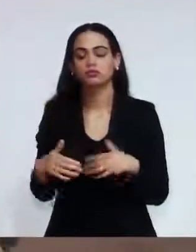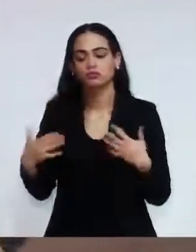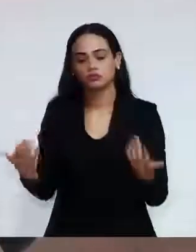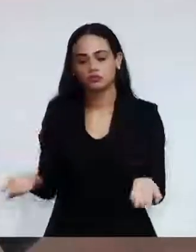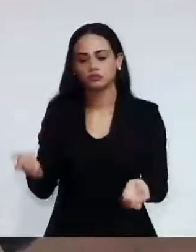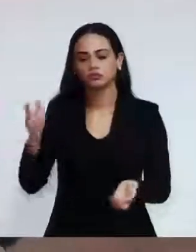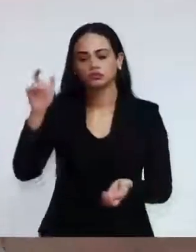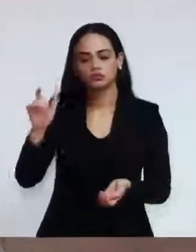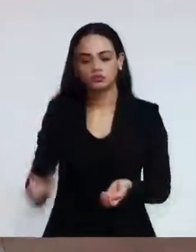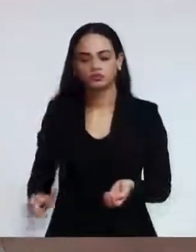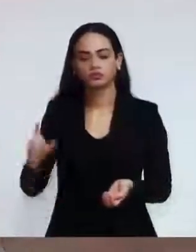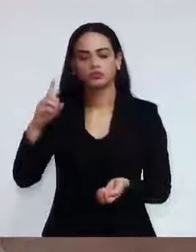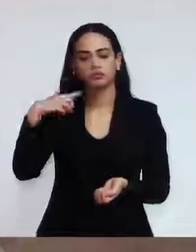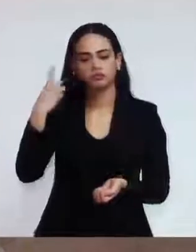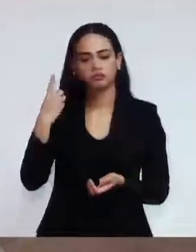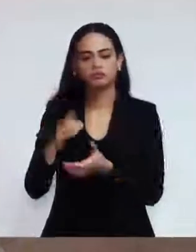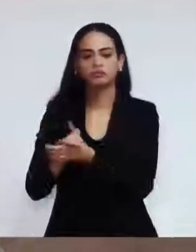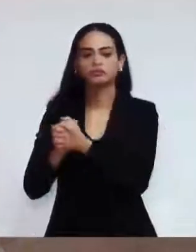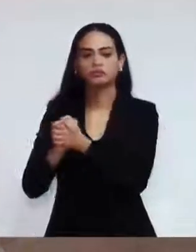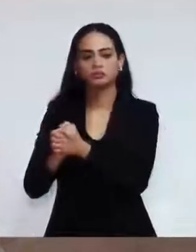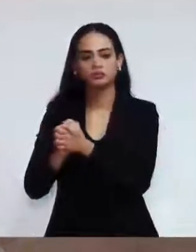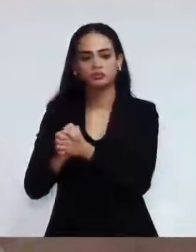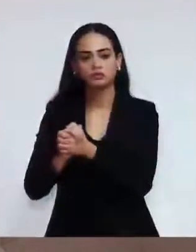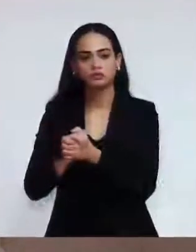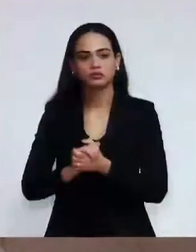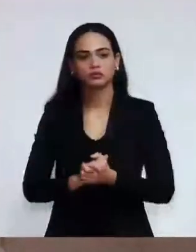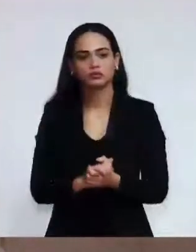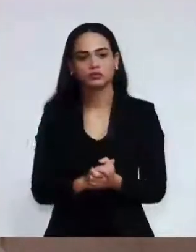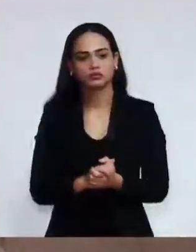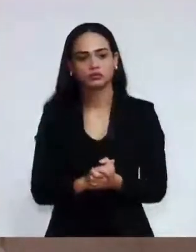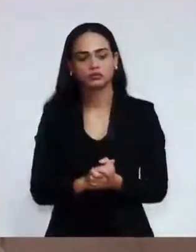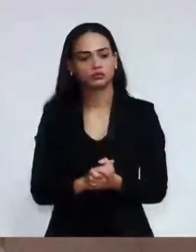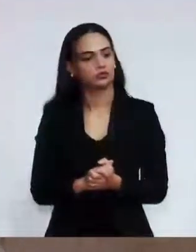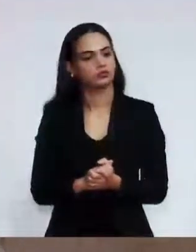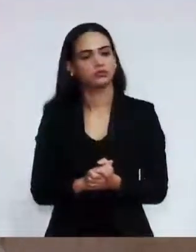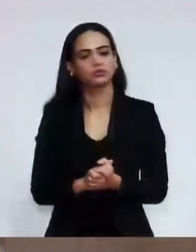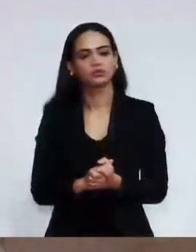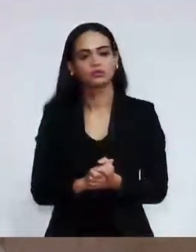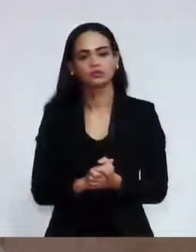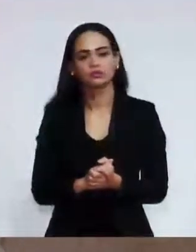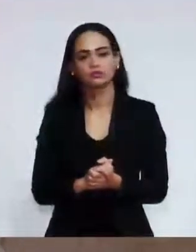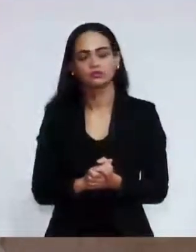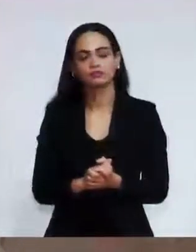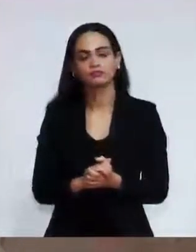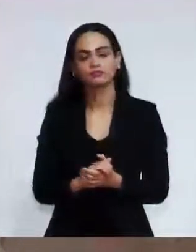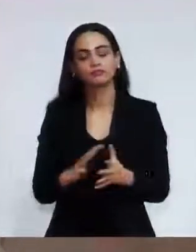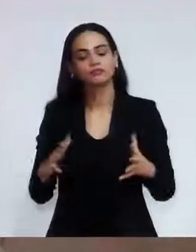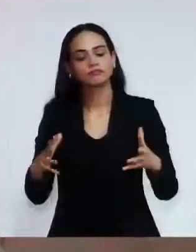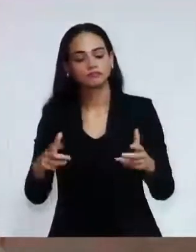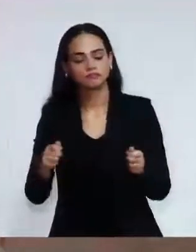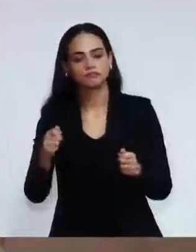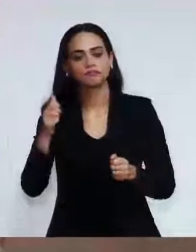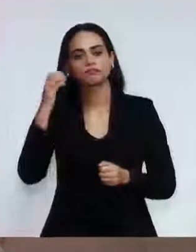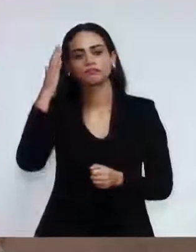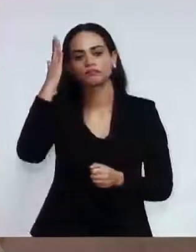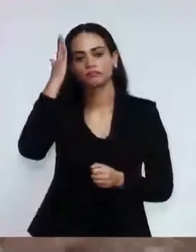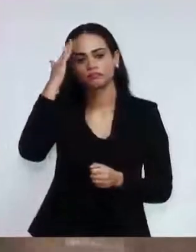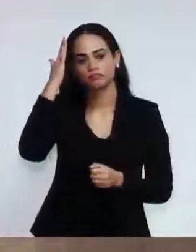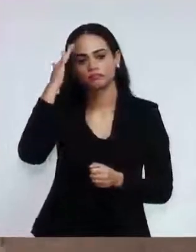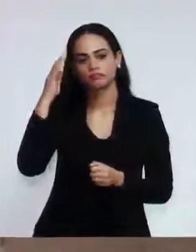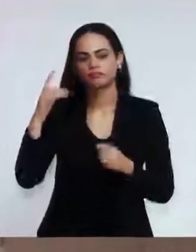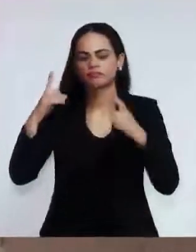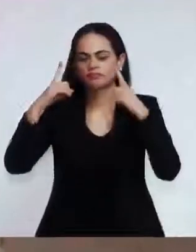deputado, porque sabemos que a pedofilia, a violência